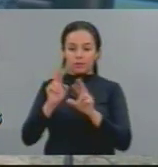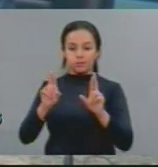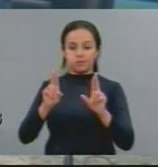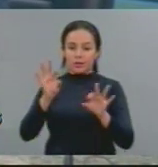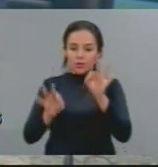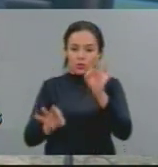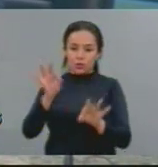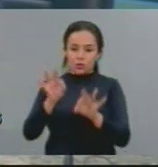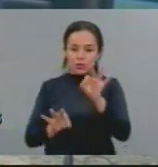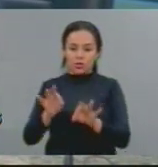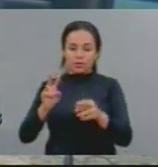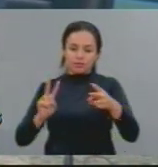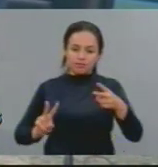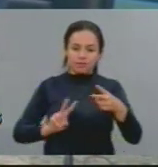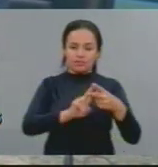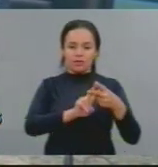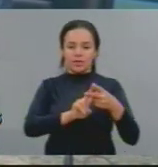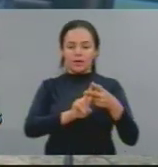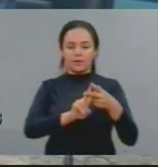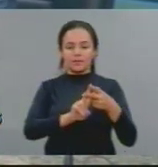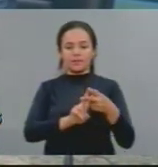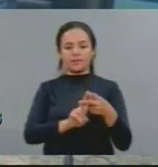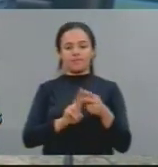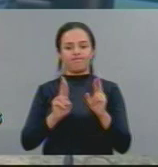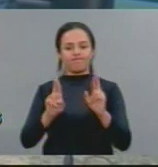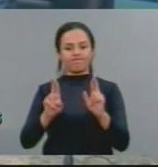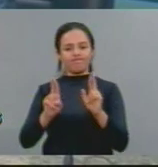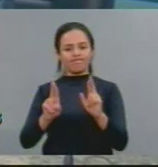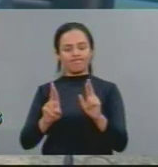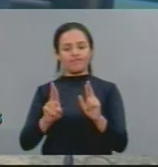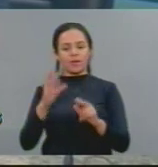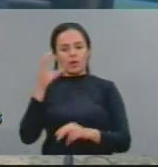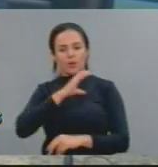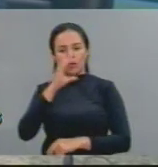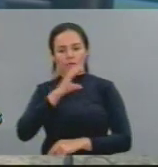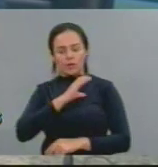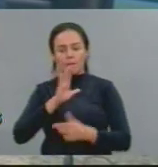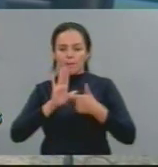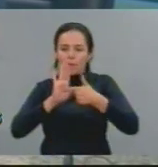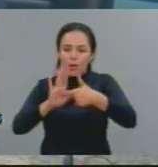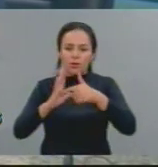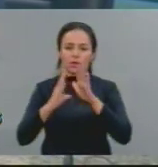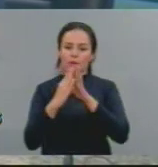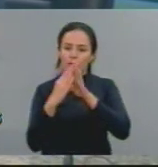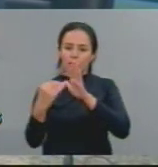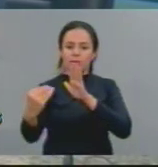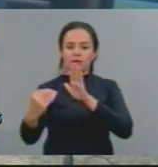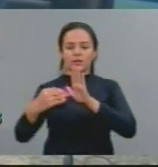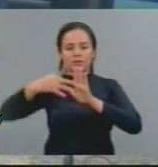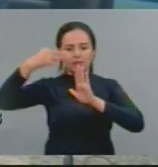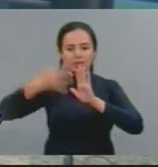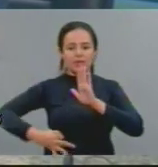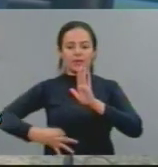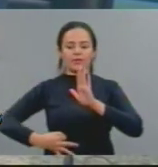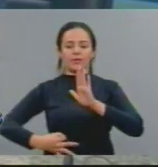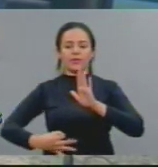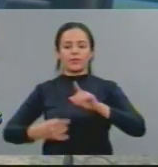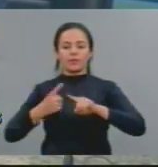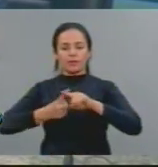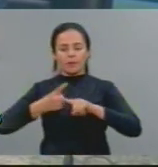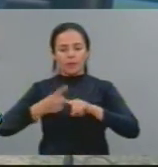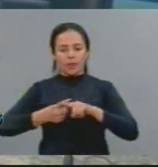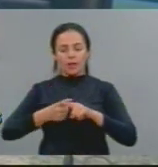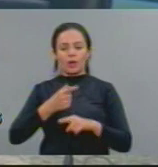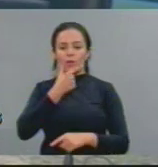responsáveis por essa covardia sejam colocados realmente atrás das grades, para servir de exemplo. É o grande questionamento que a gente tem feito em relação ao caso